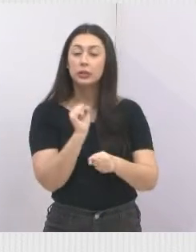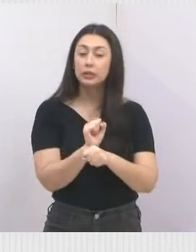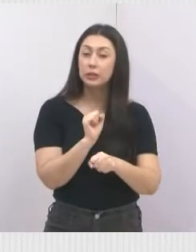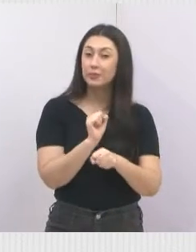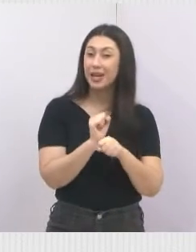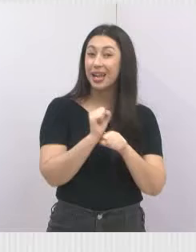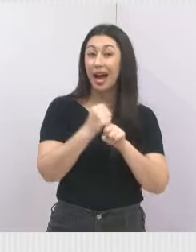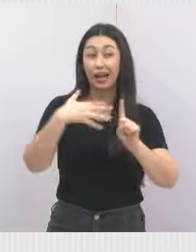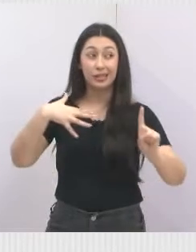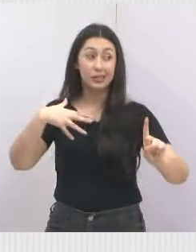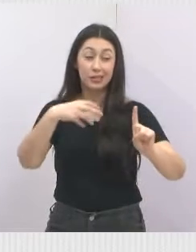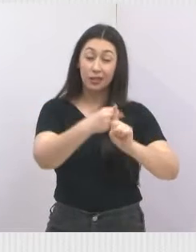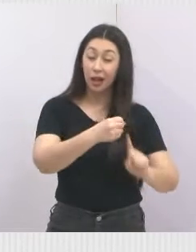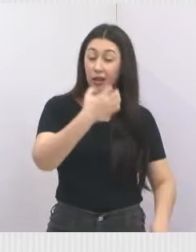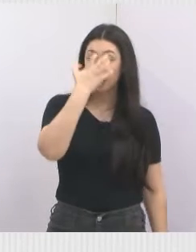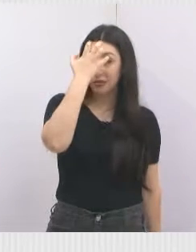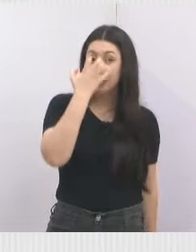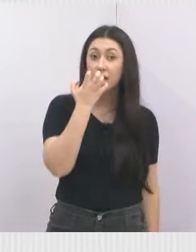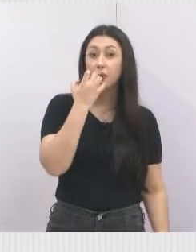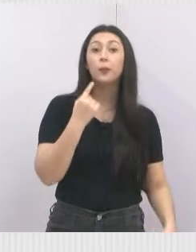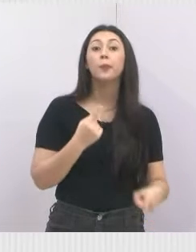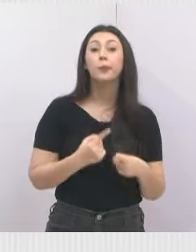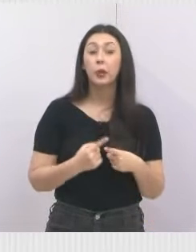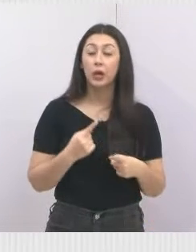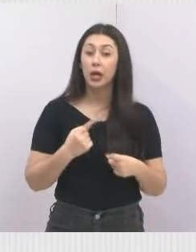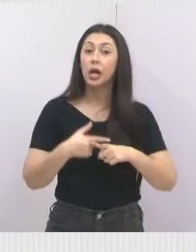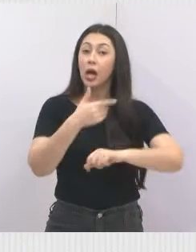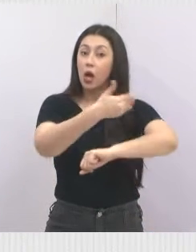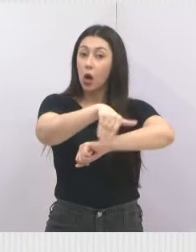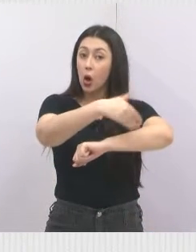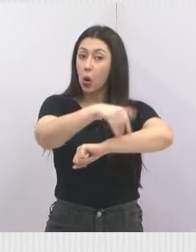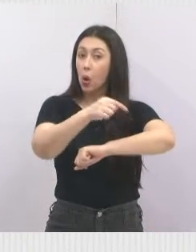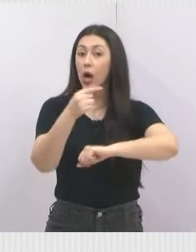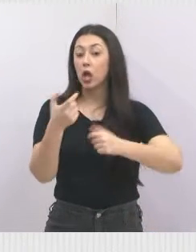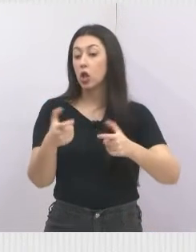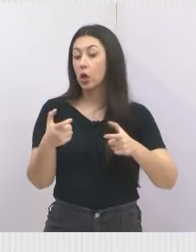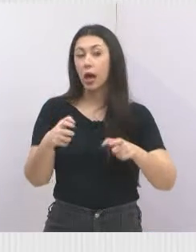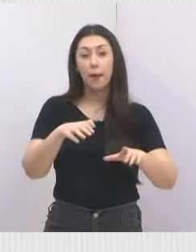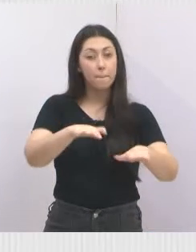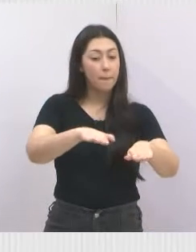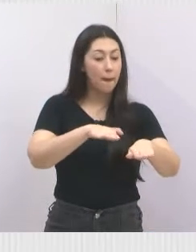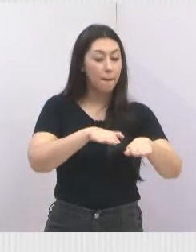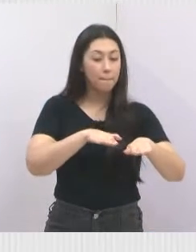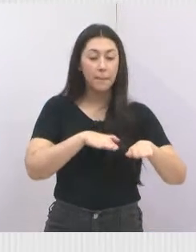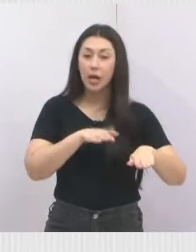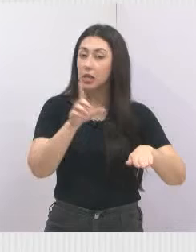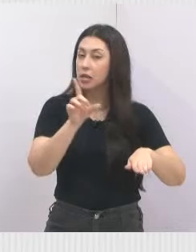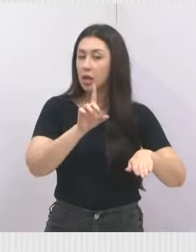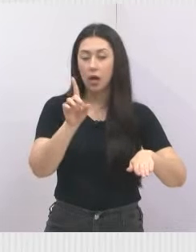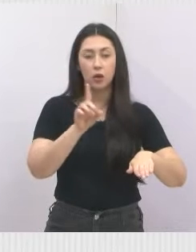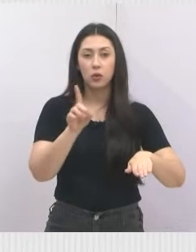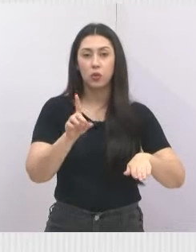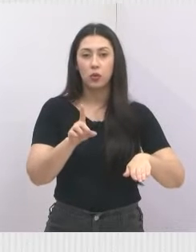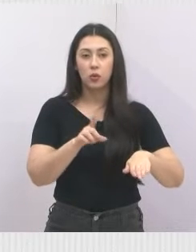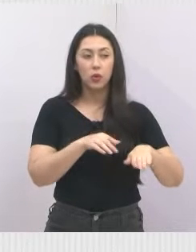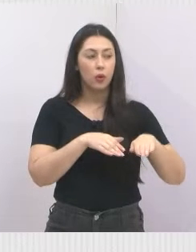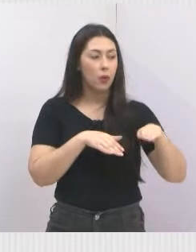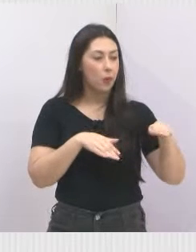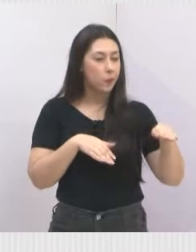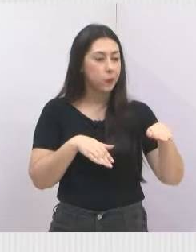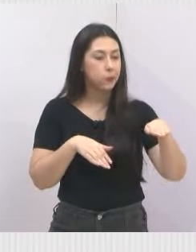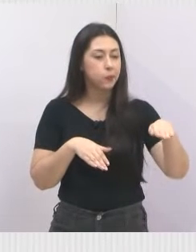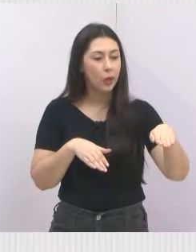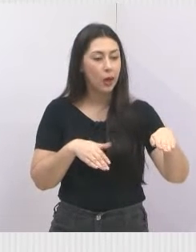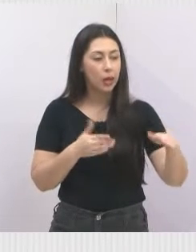acidente grave naquele lugar. Porque vias públicas não são estacionamento. Parar pra ser atendido num